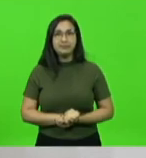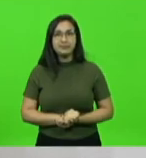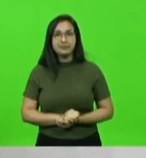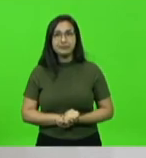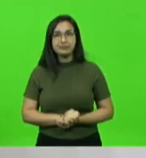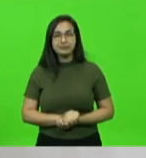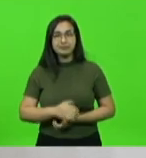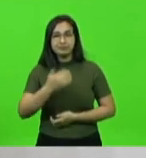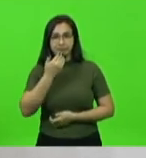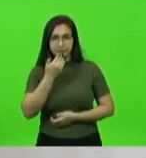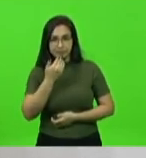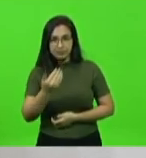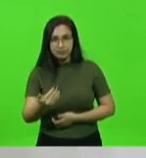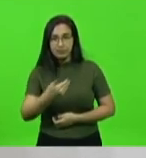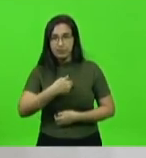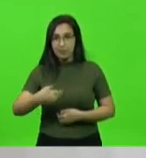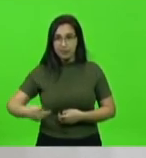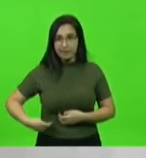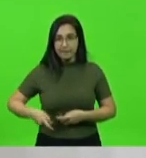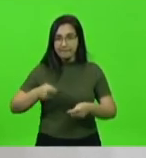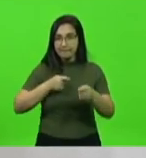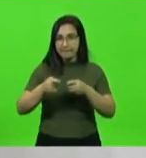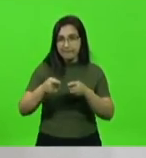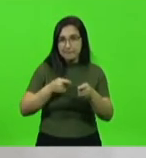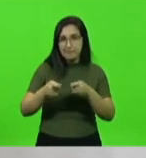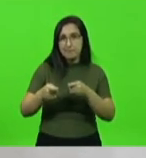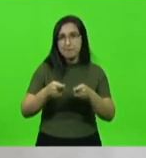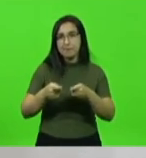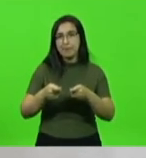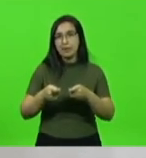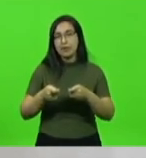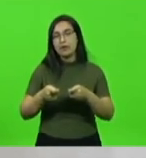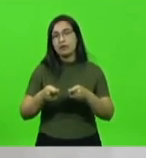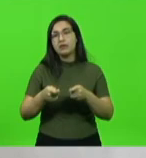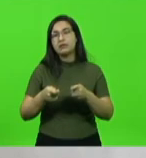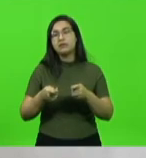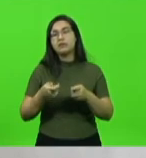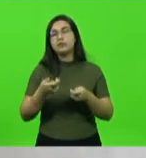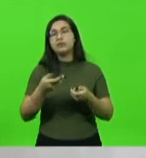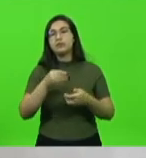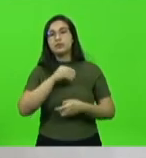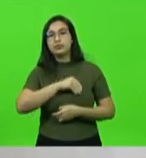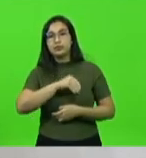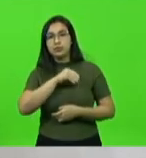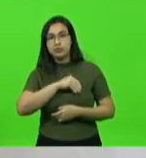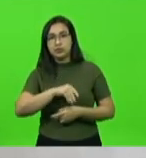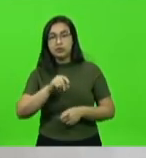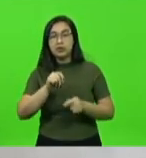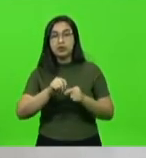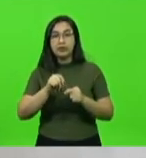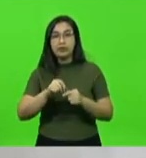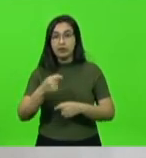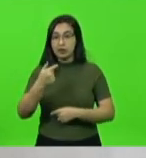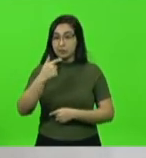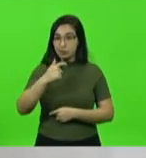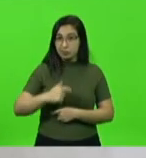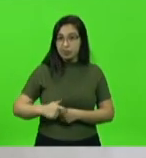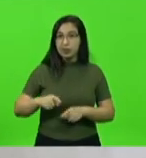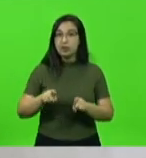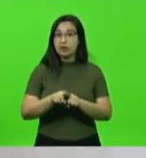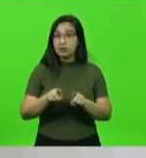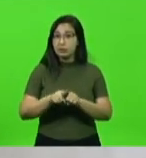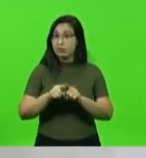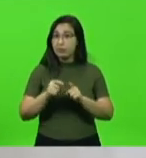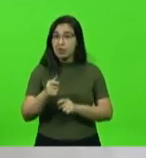Pedidos para que o governo negociasse e deflagrasse a reposição inflacionária, elas foram feitas por mim e por quase todos os